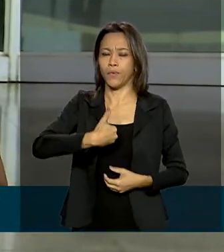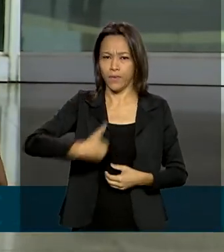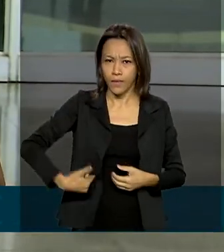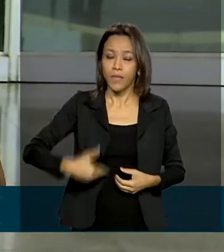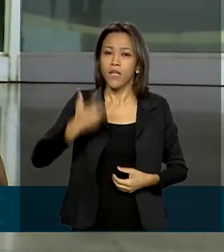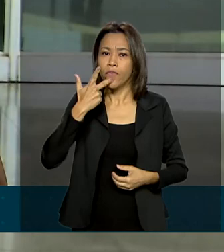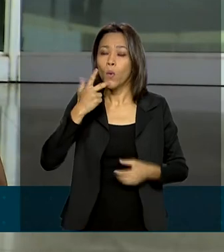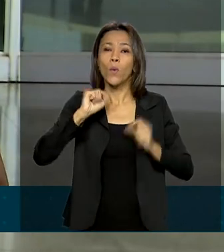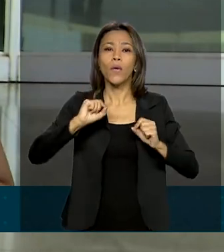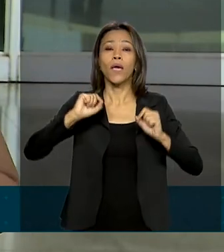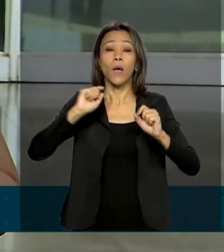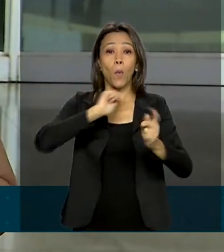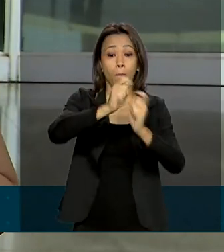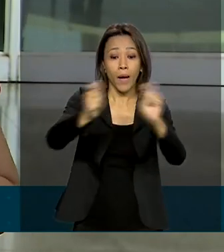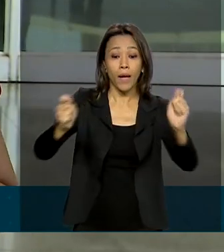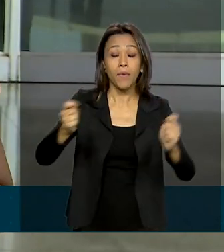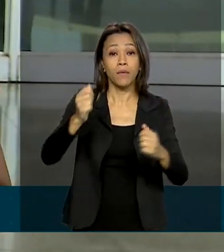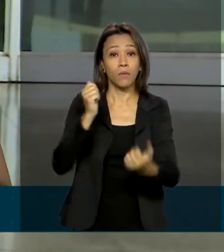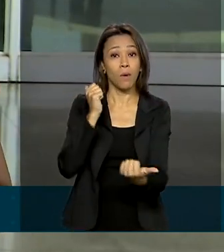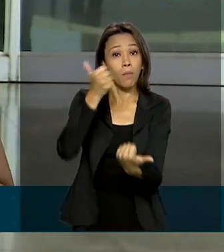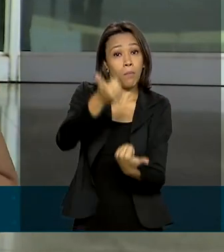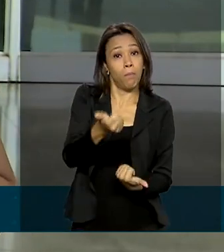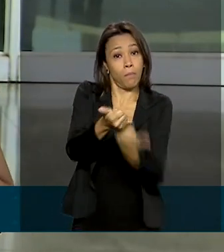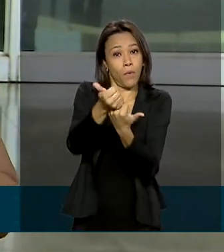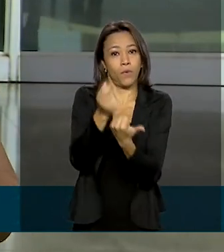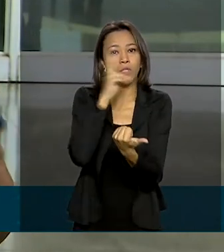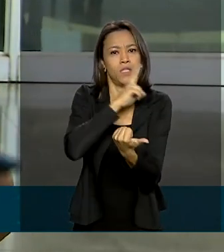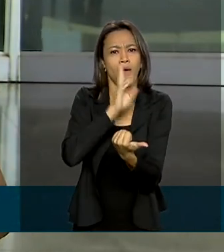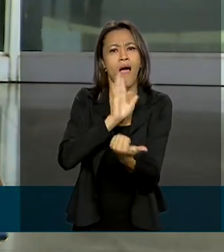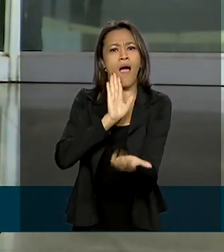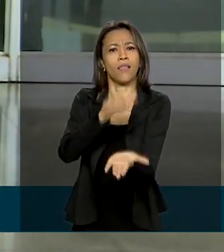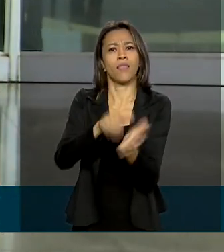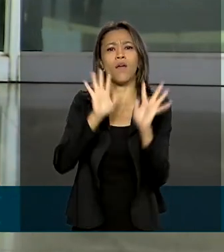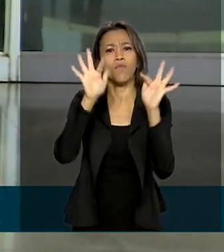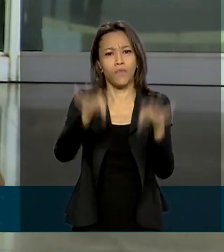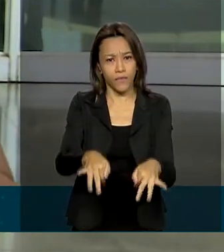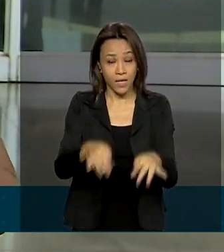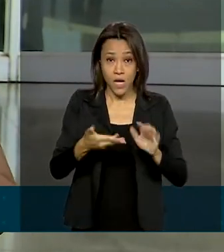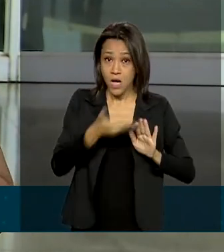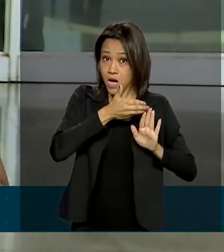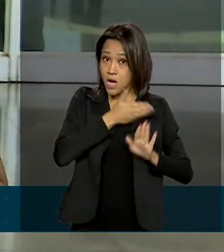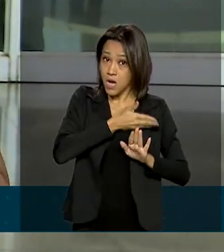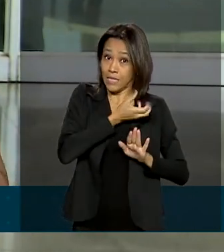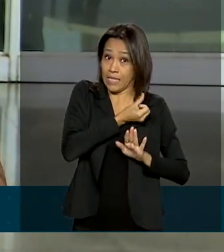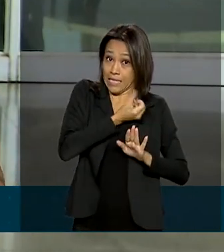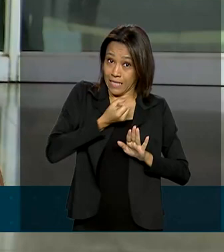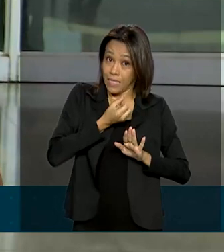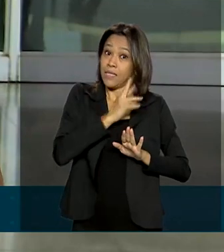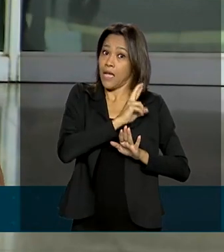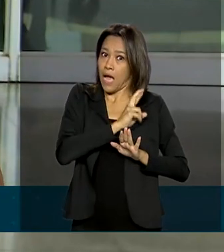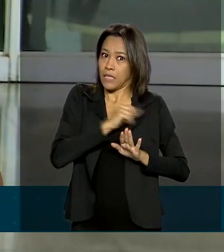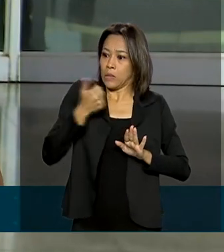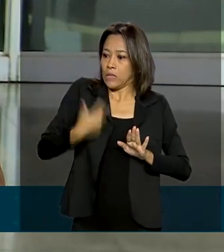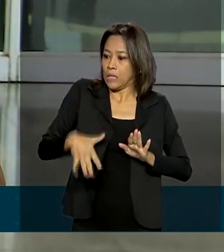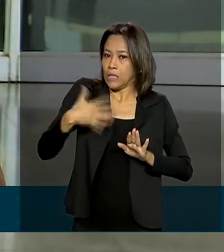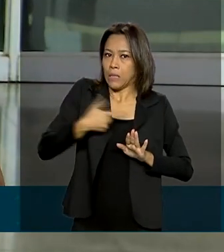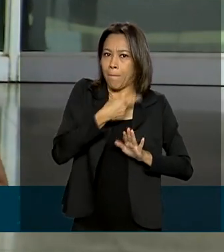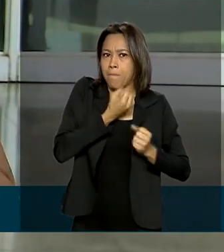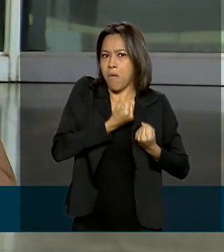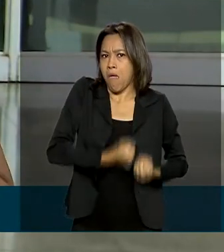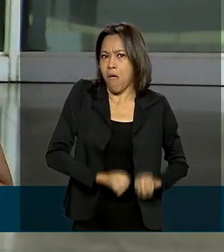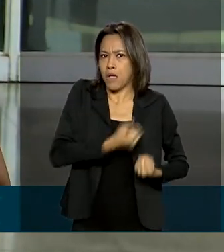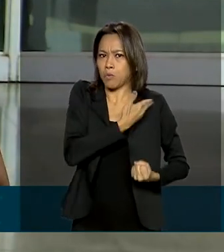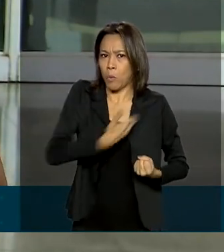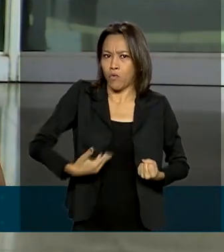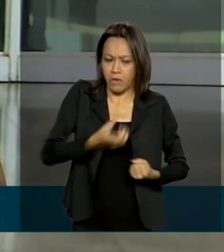do pagamento do auxílio emergencial até o final deste ano. Mas ao invés de pagar os 600 reais, que ele disse ser muito oneroso para o governo federal nesse